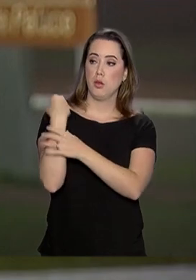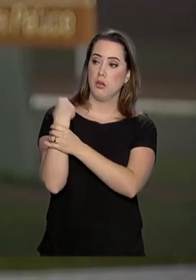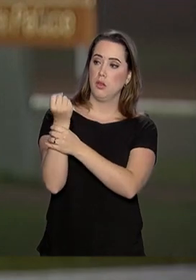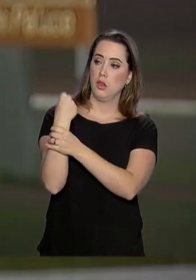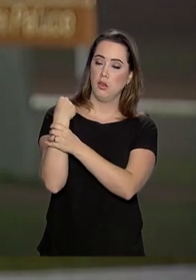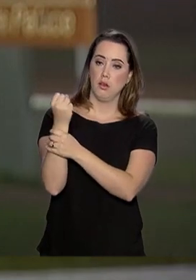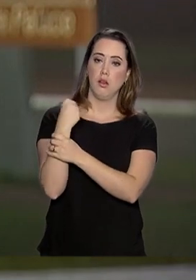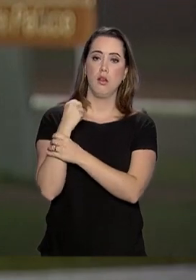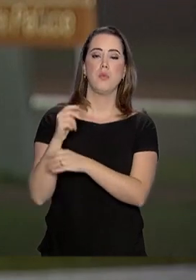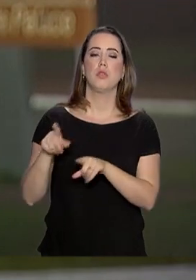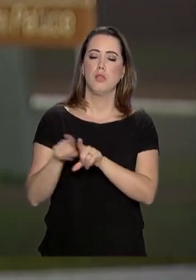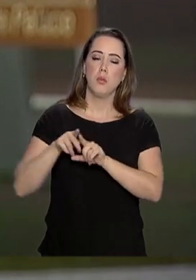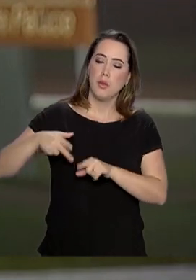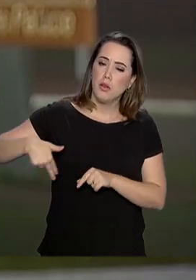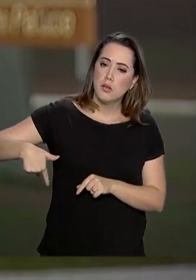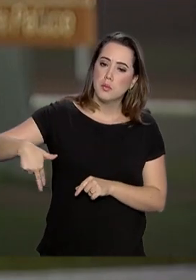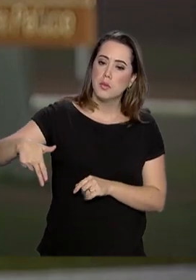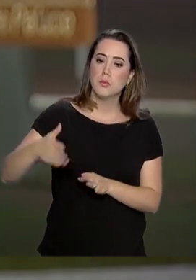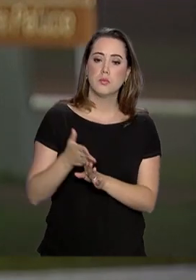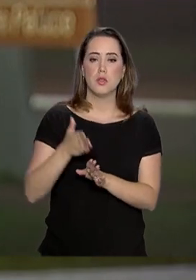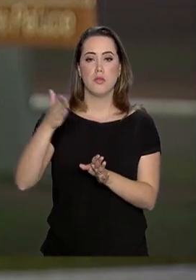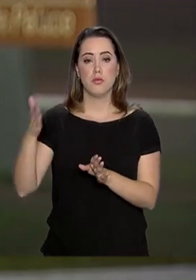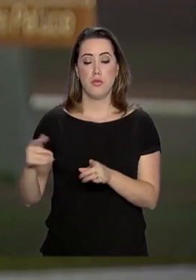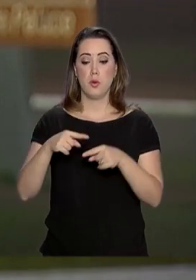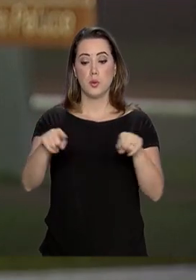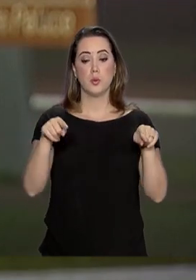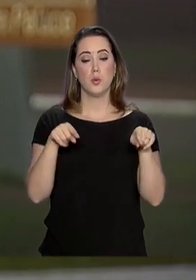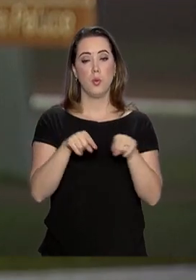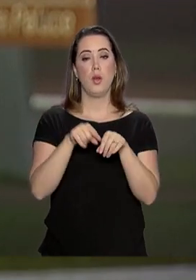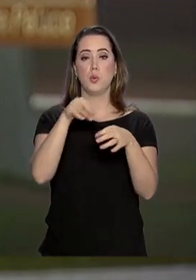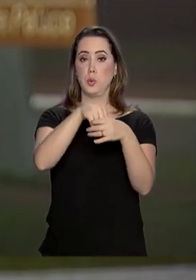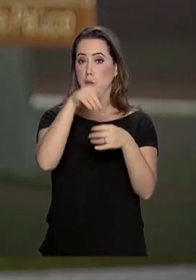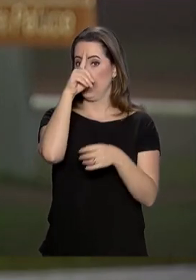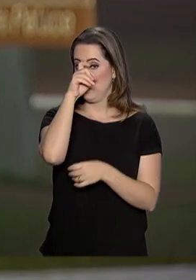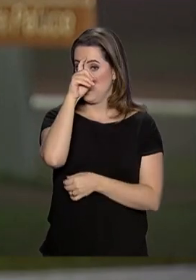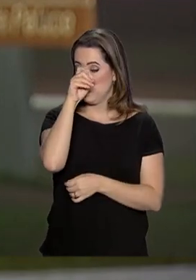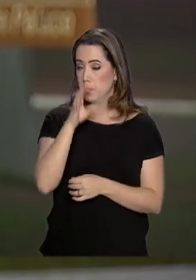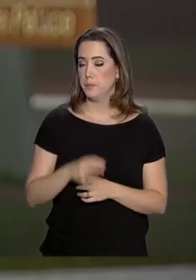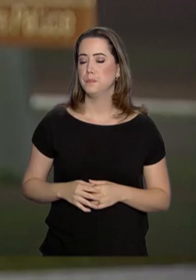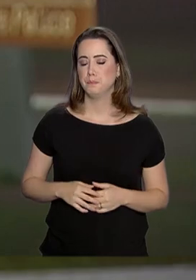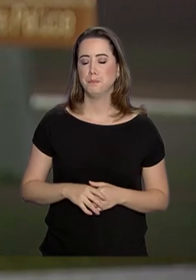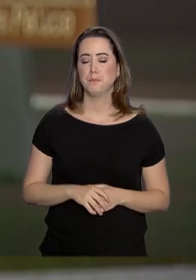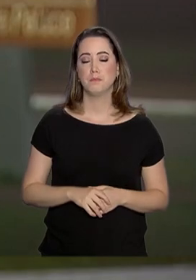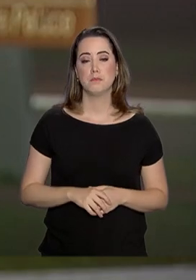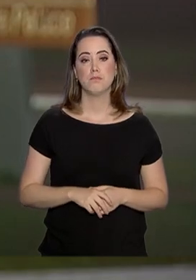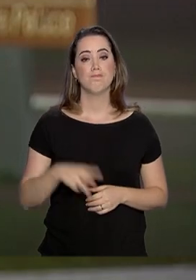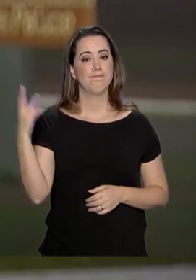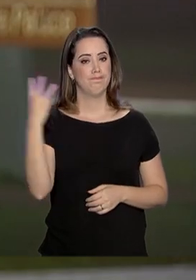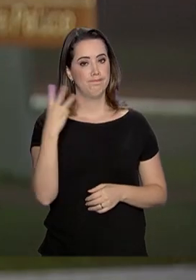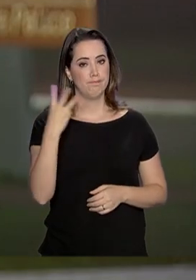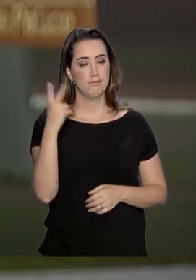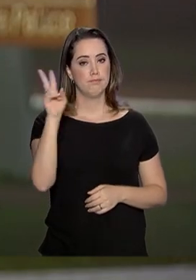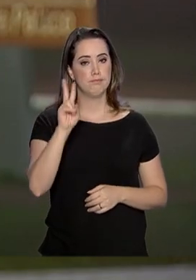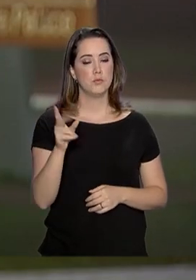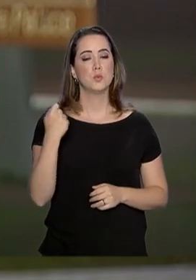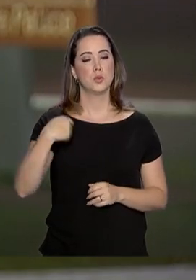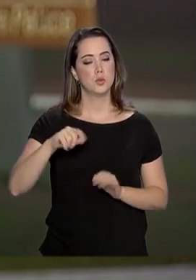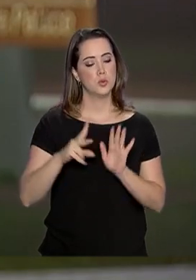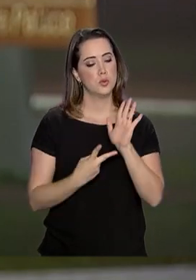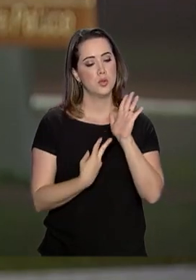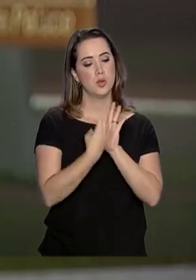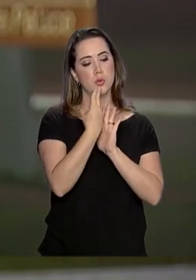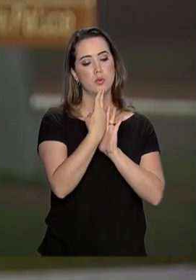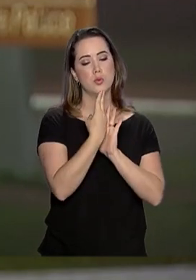períodos de caminhada fora do quarto lá no hospital. A cirurgia foi a terceira que o presidente